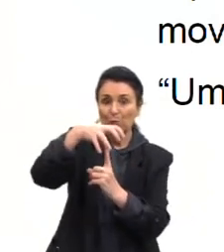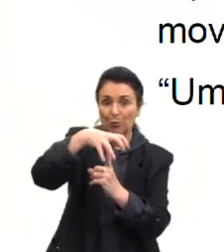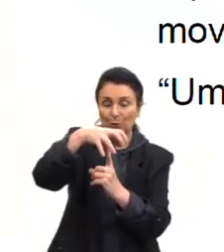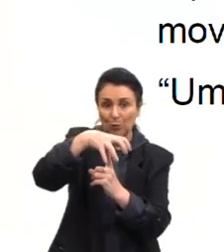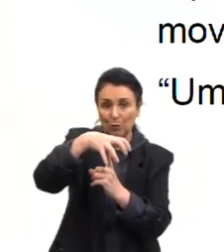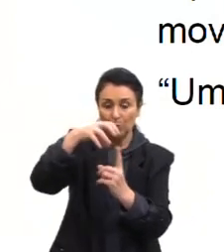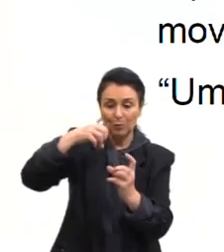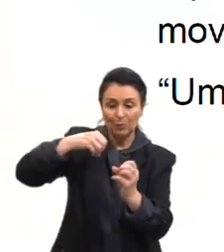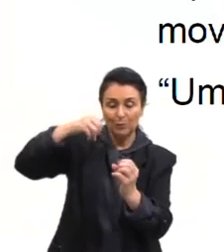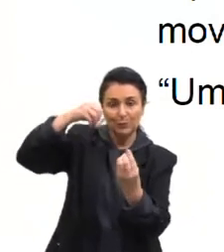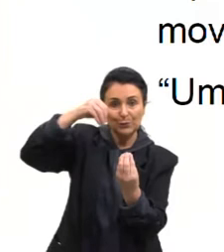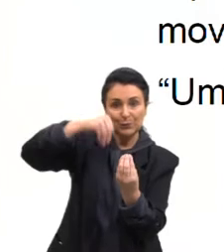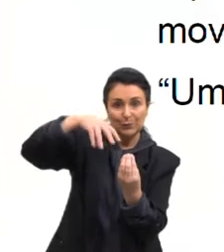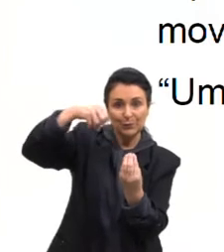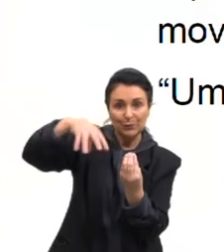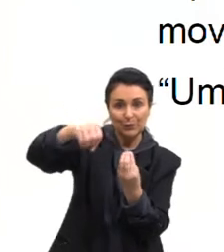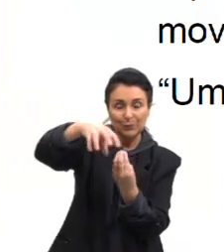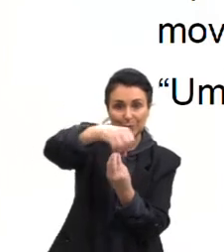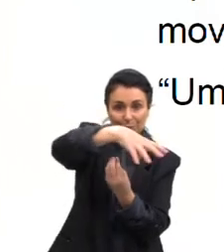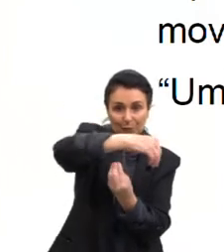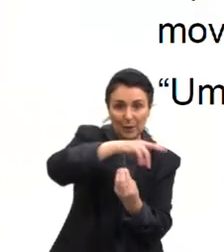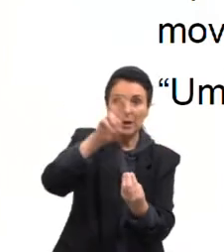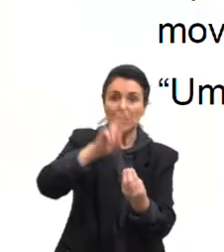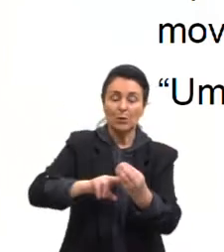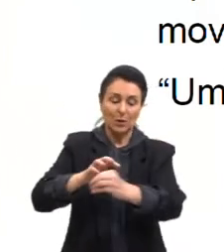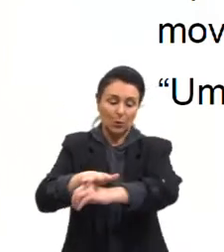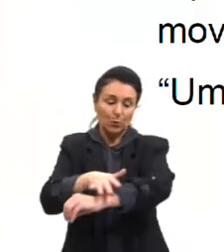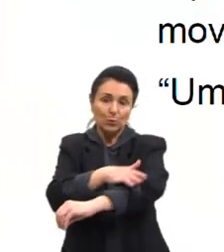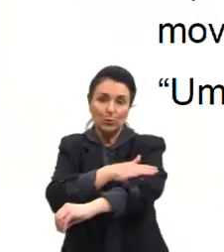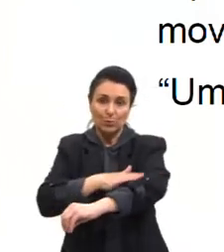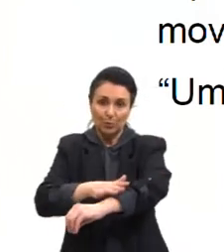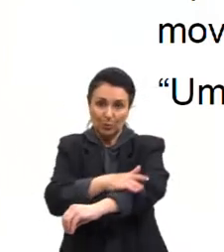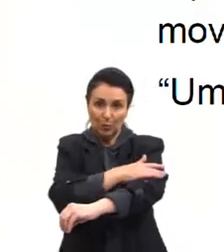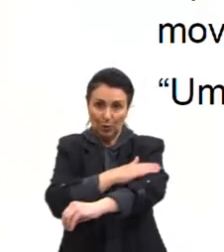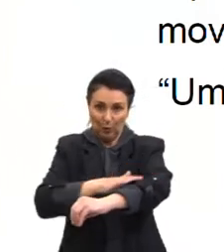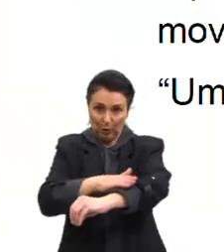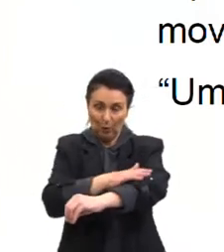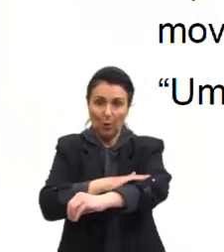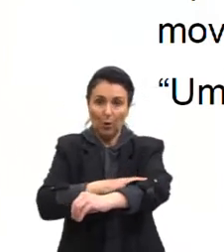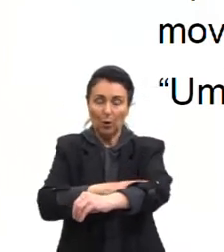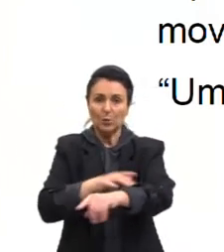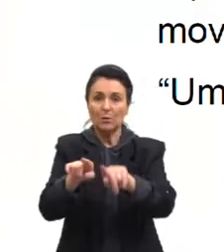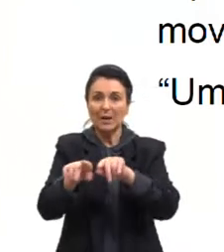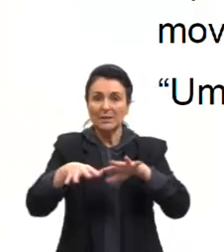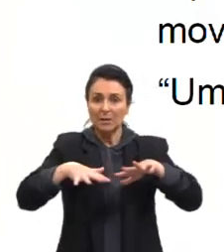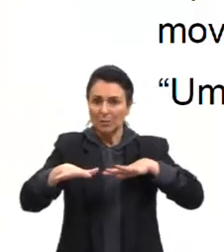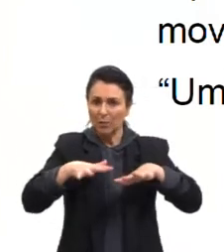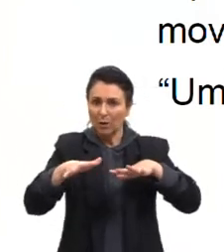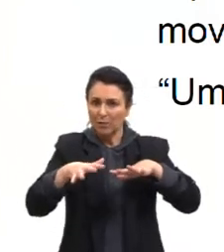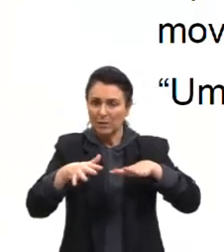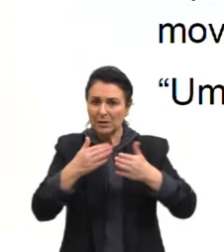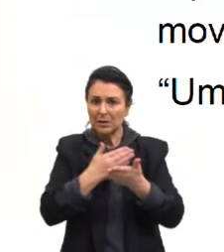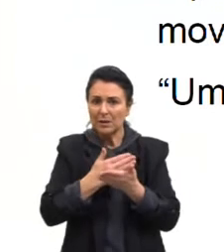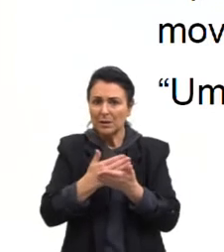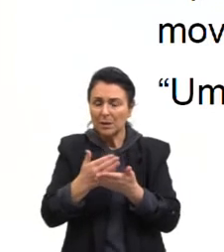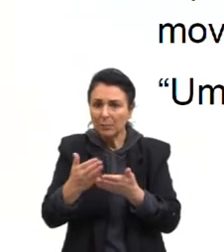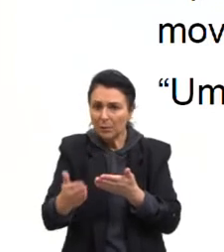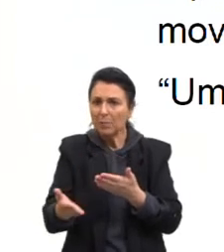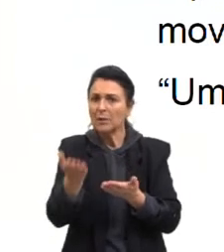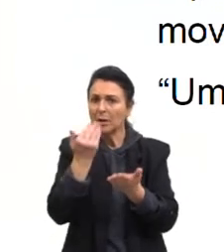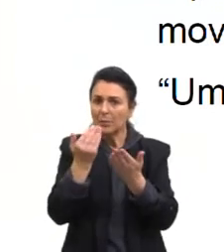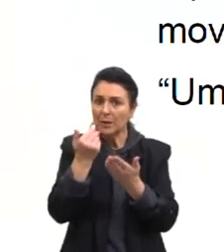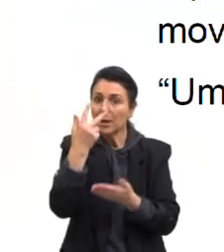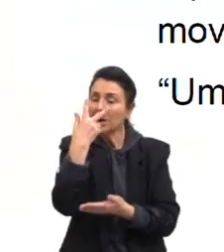Reproduzem-se através dos esporos, como os fungos também. Mas se movem e ingeram alimentos, como os